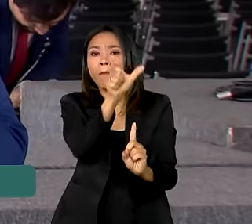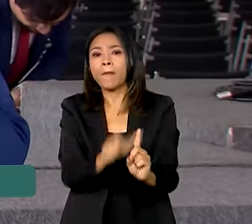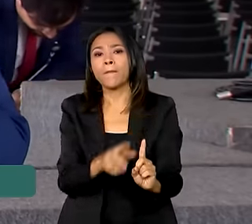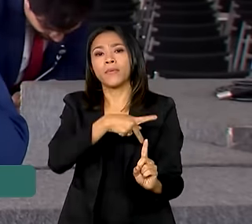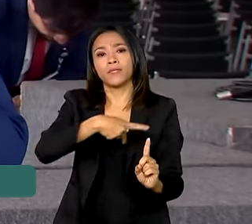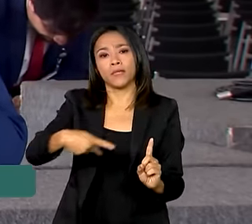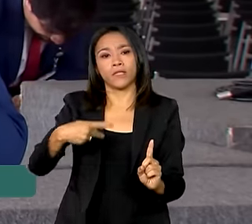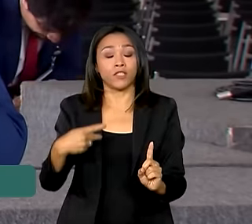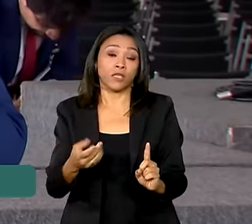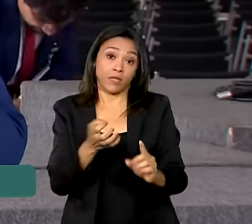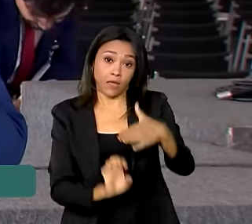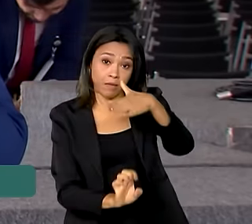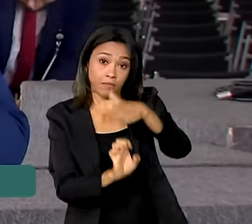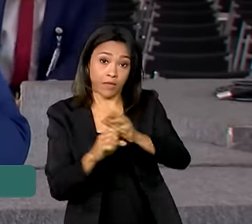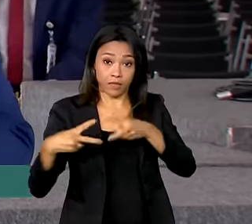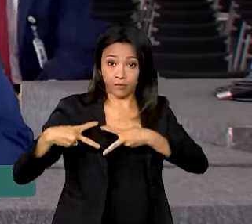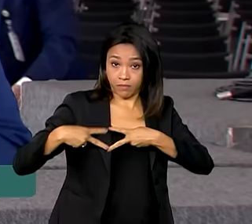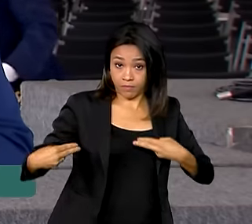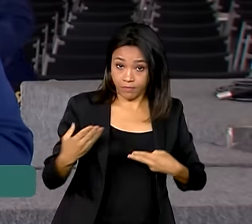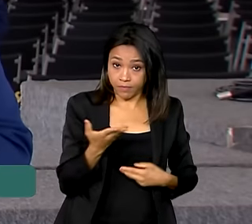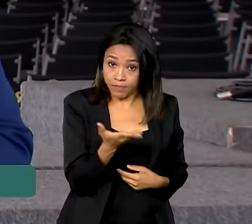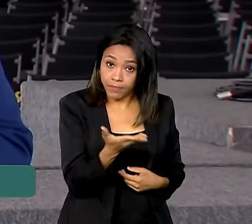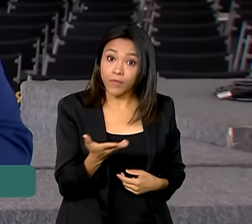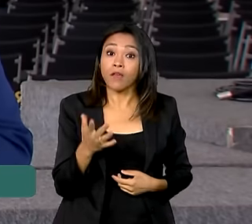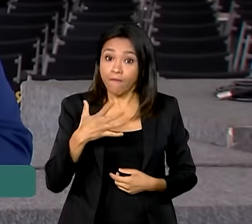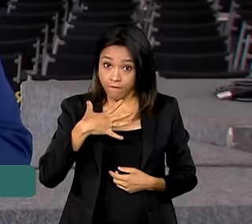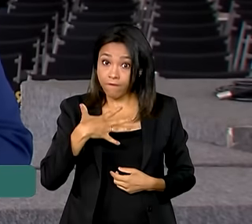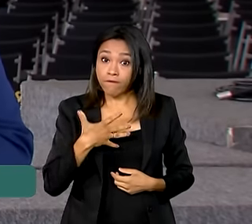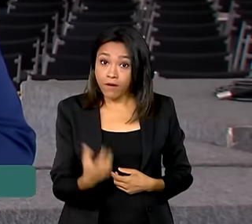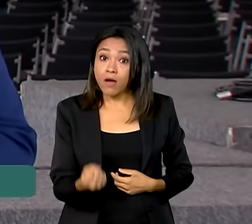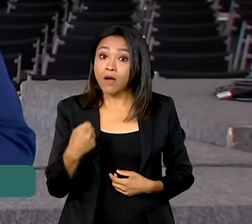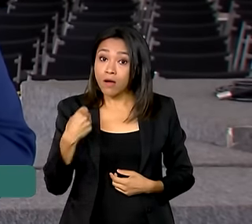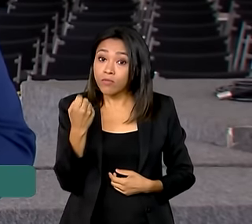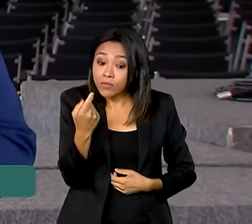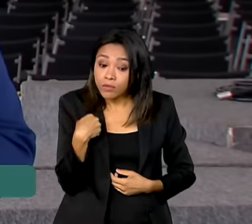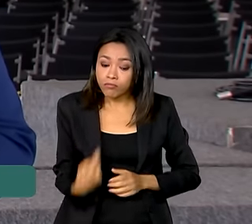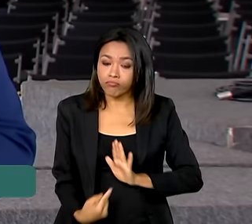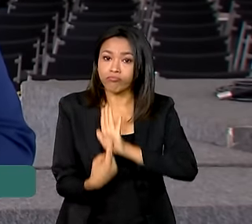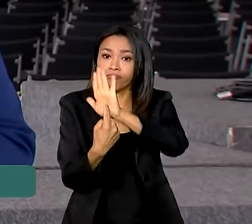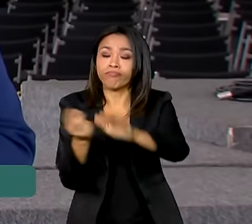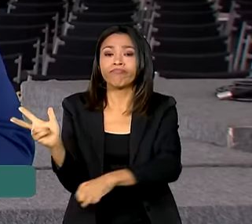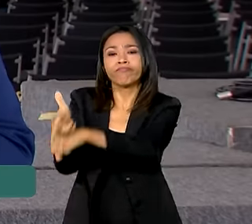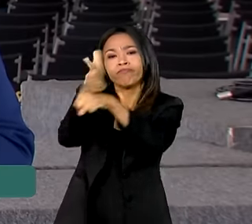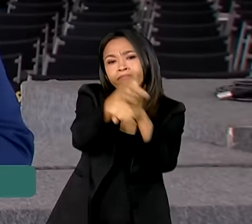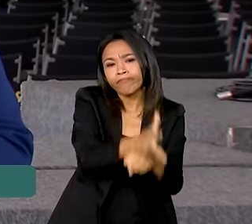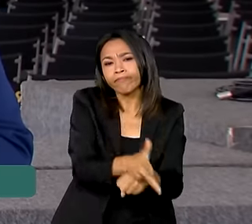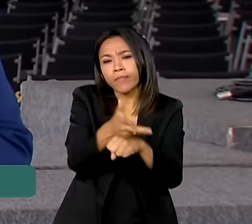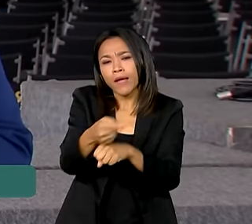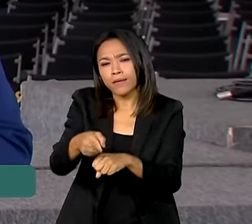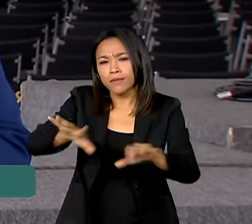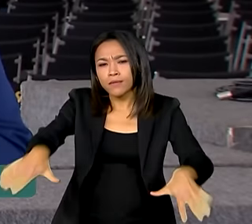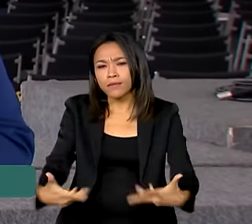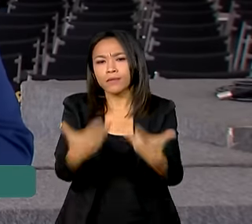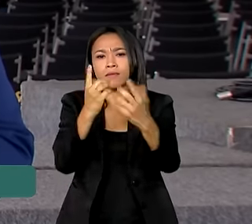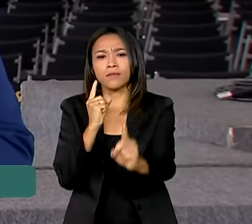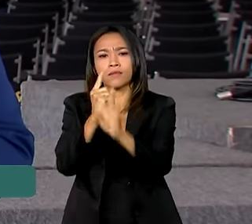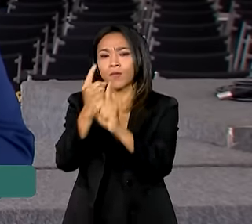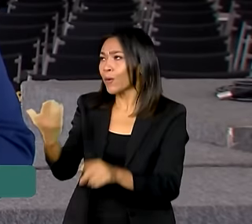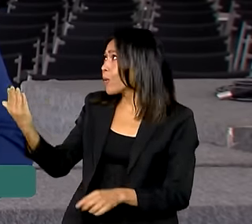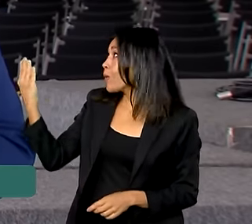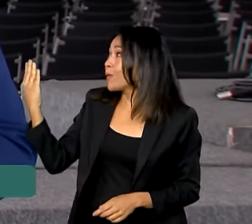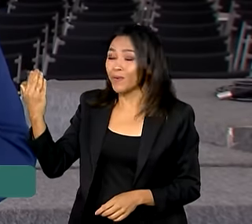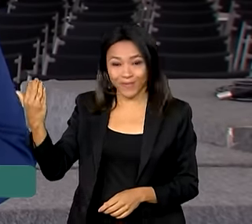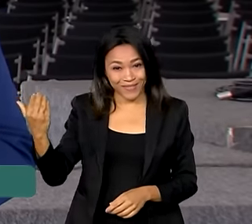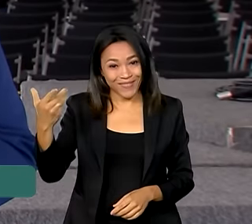Petrobras, Magda Chambriar. E olha, nós vamos transmitir ao vivo essa cerimônia da Nova Indústria Brasil, Missão 3, aqui no